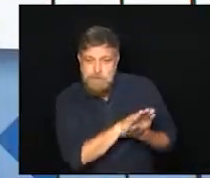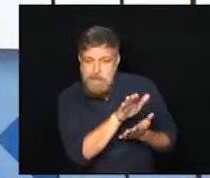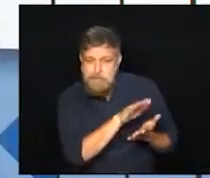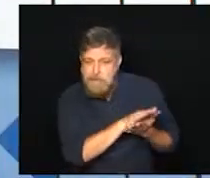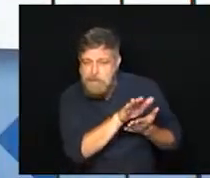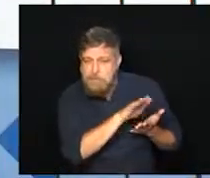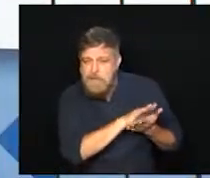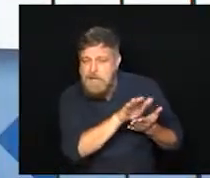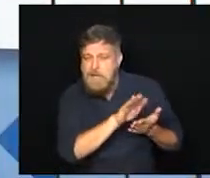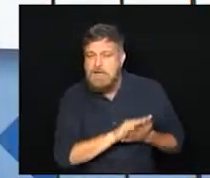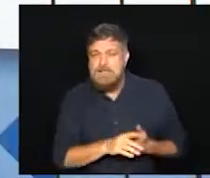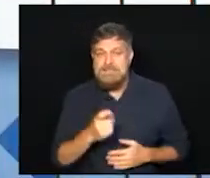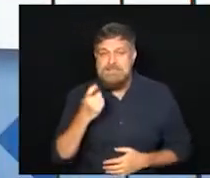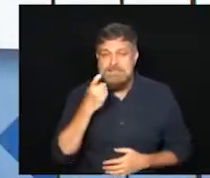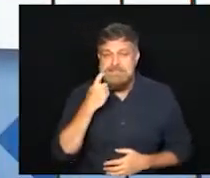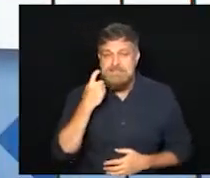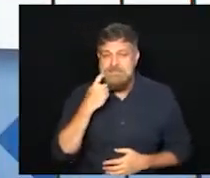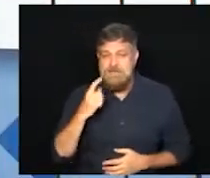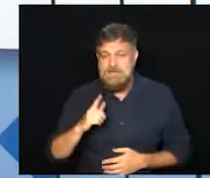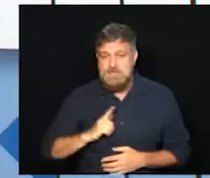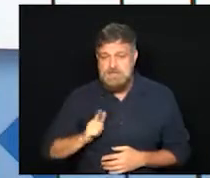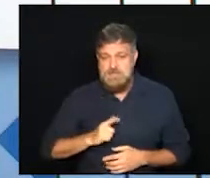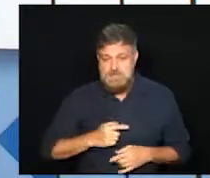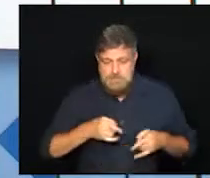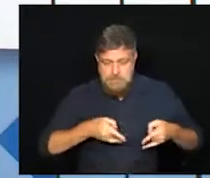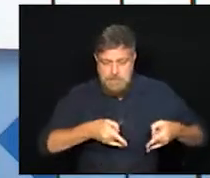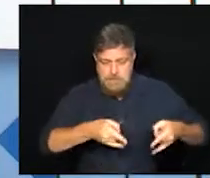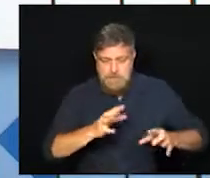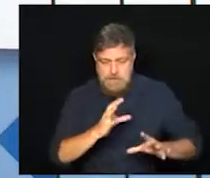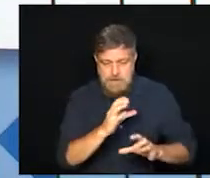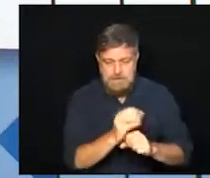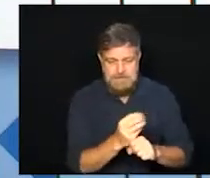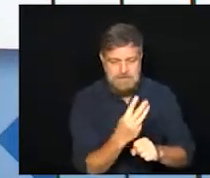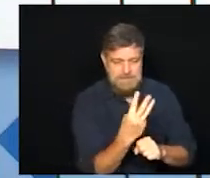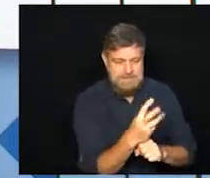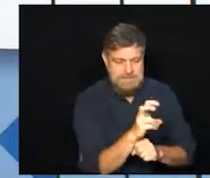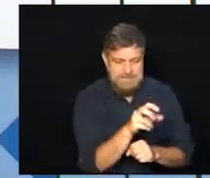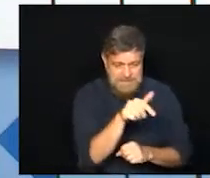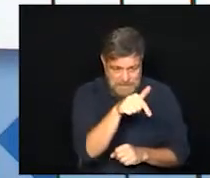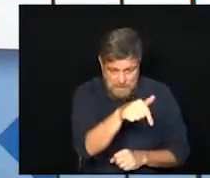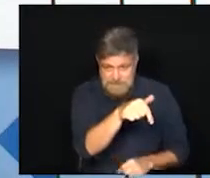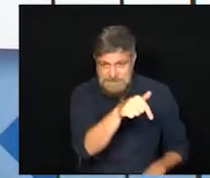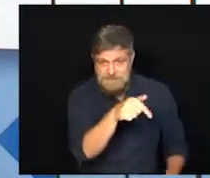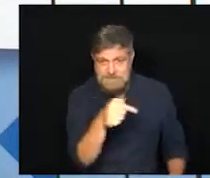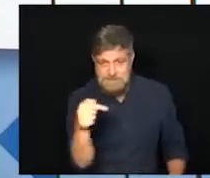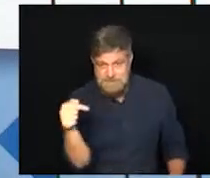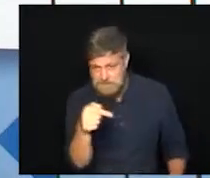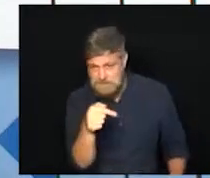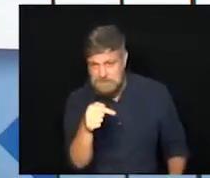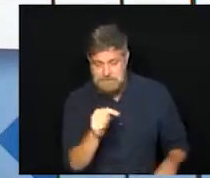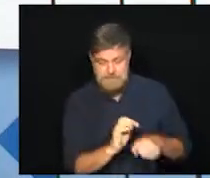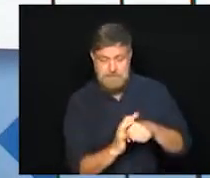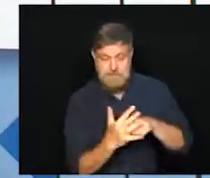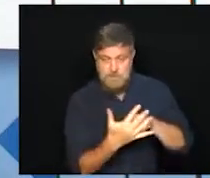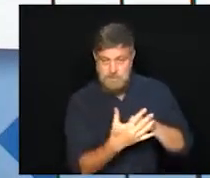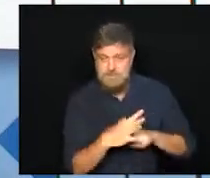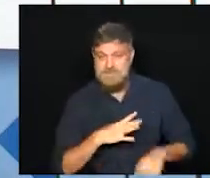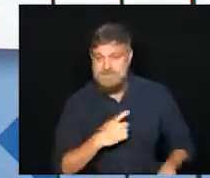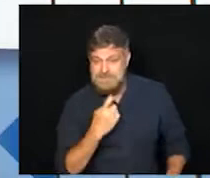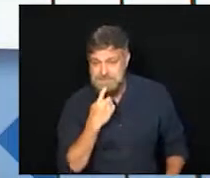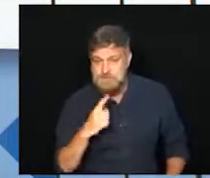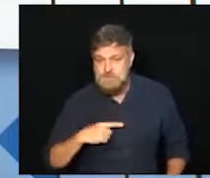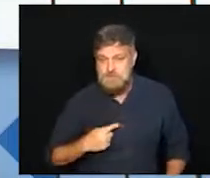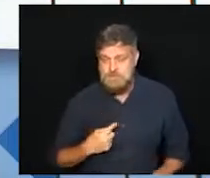na última sexta-feira nós tínhamos dos 357 leitos de UTI Covid na cidade de Campinas,